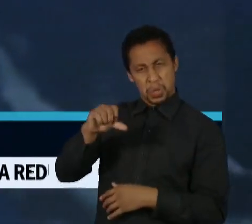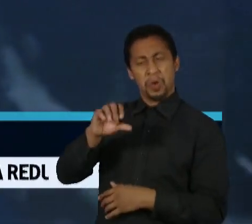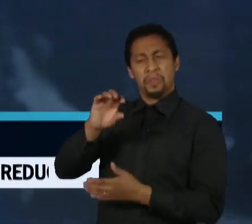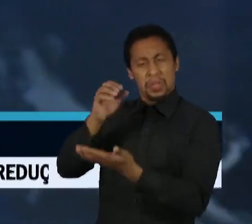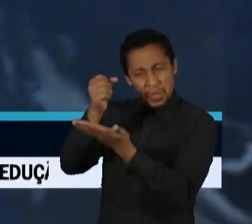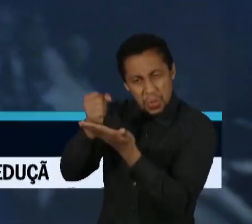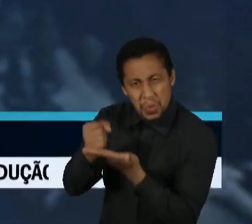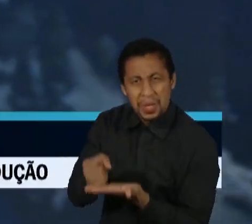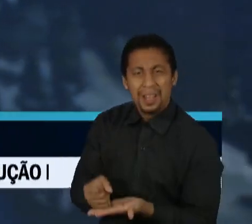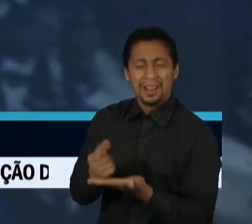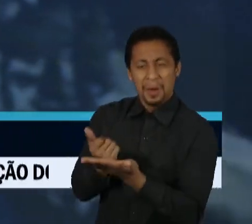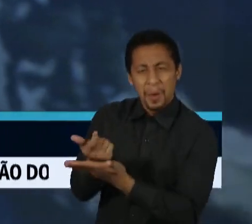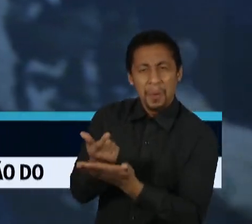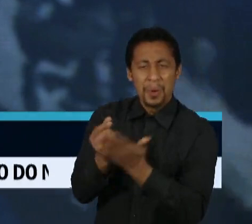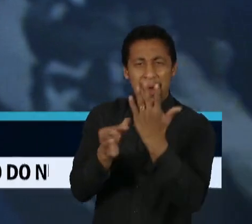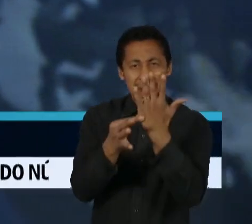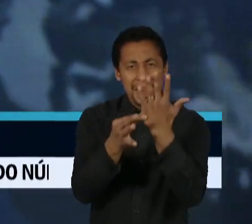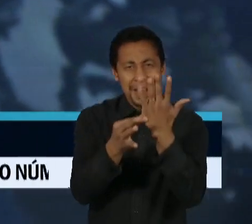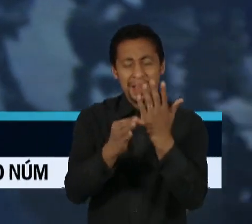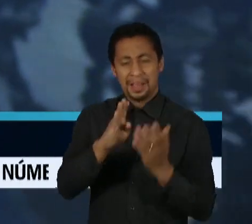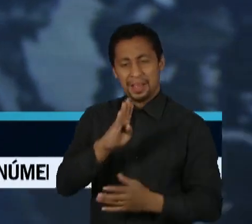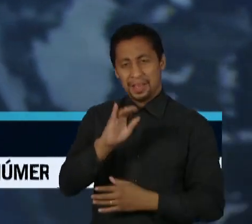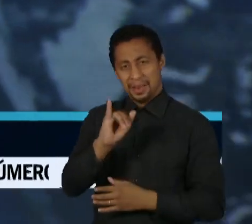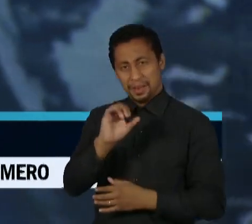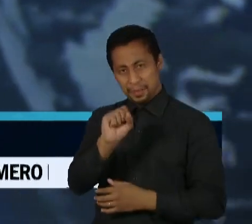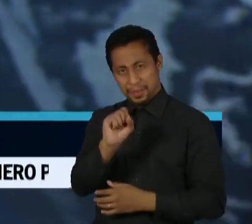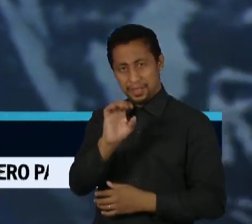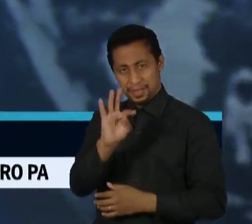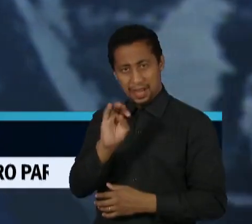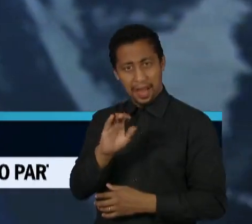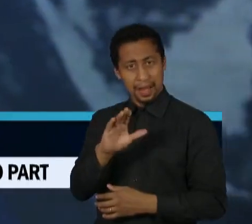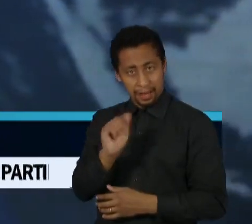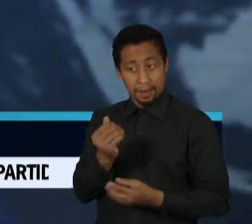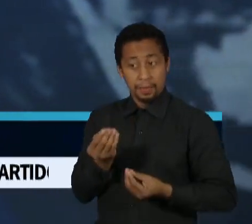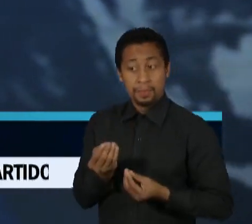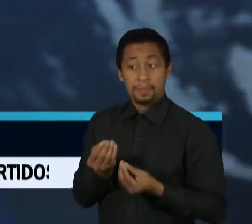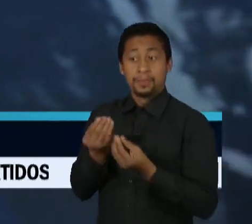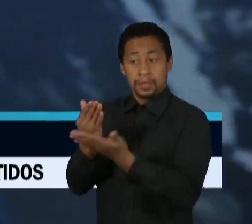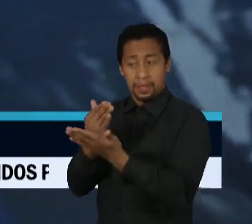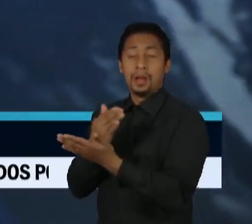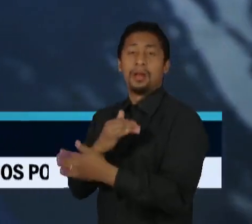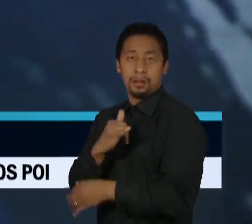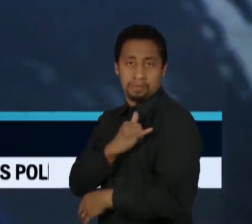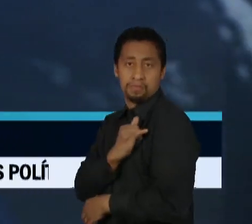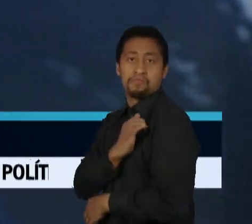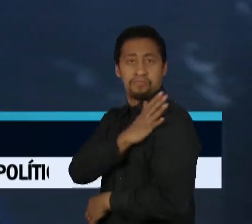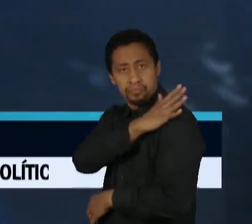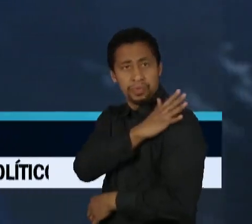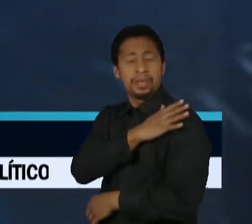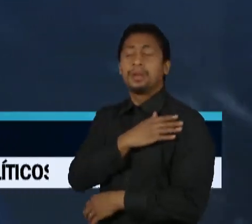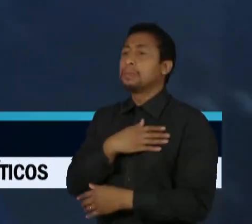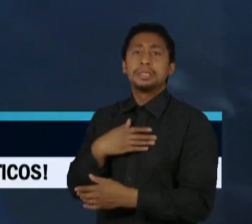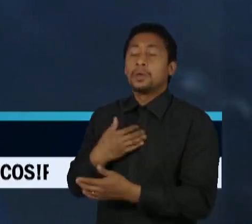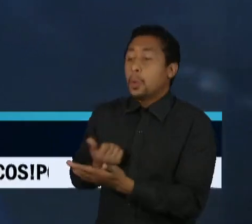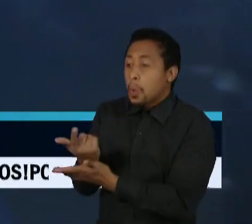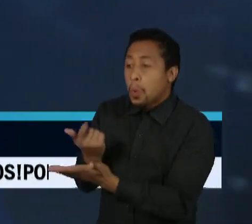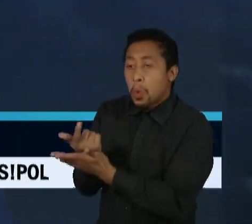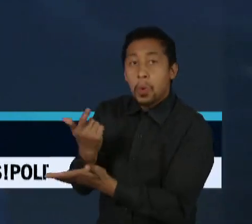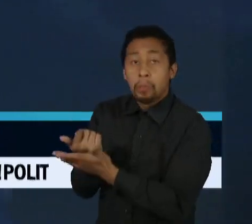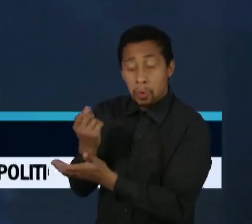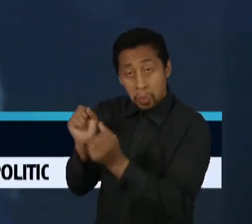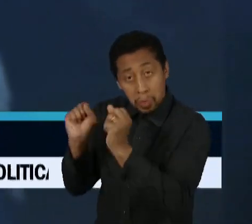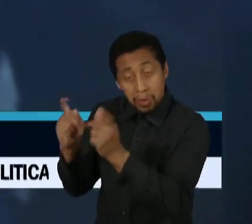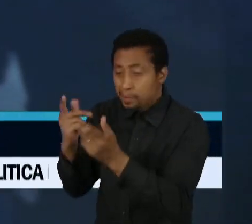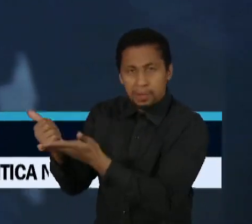povos do Vale do Javari. As carnes congeladas nunca foram entregues e as comunidades da região não precisariam desse tipo de